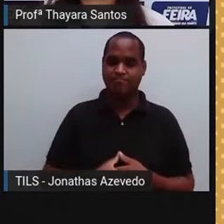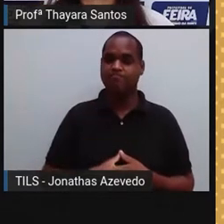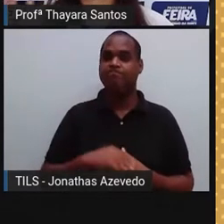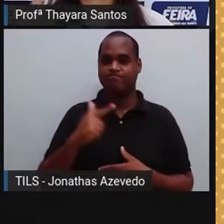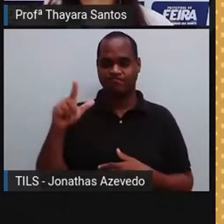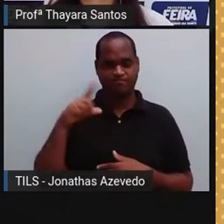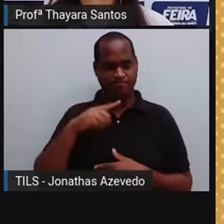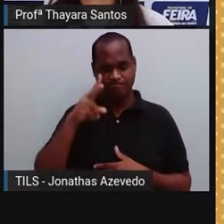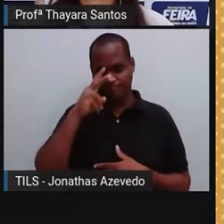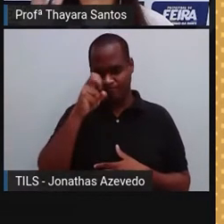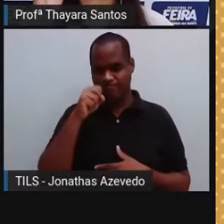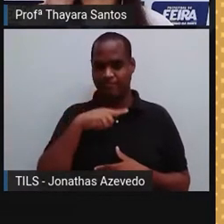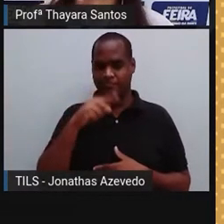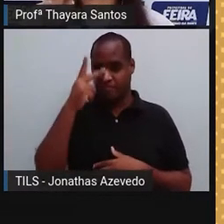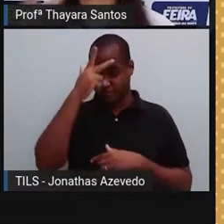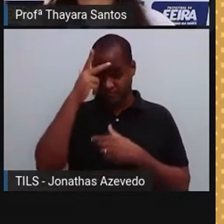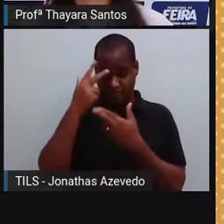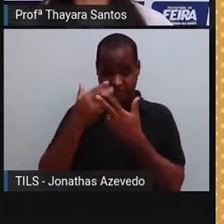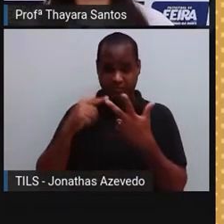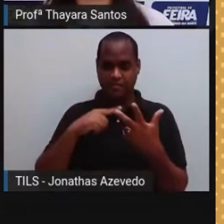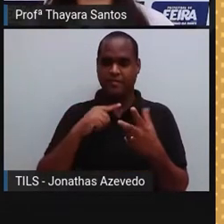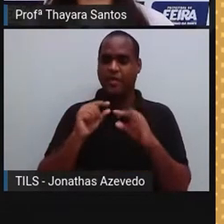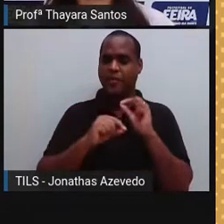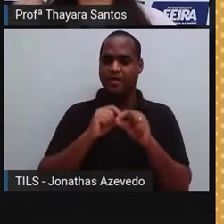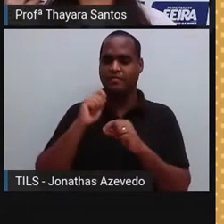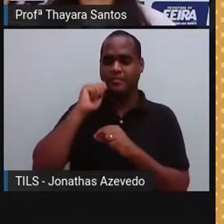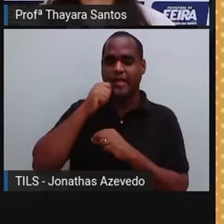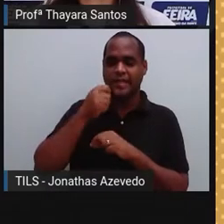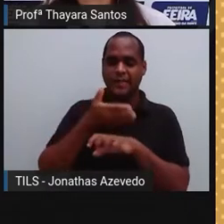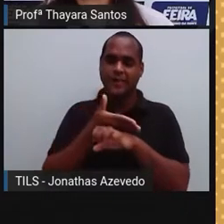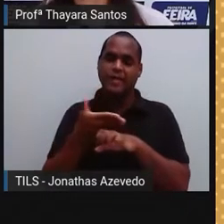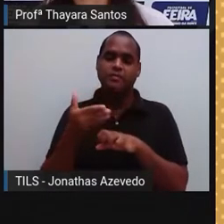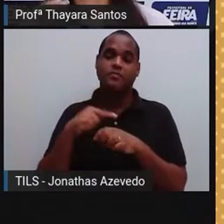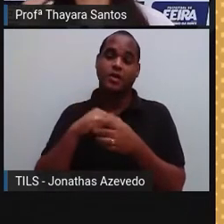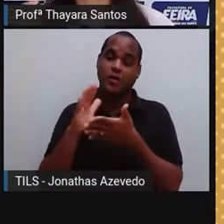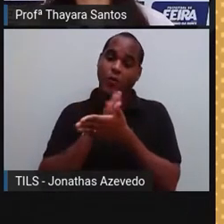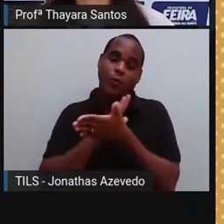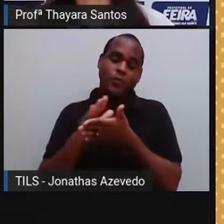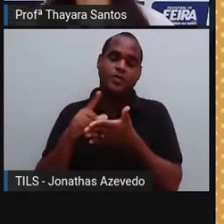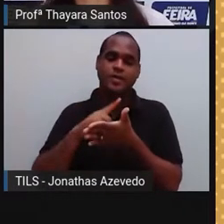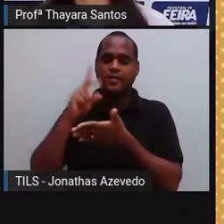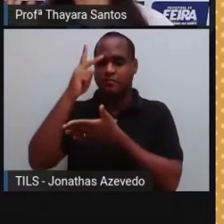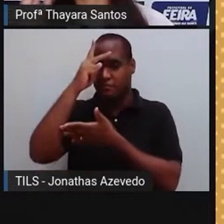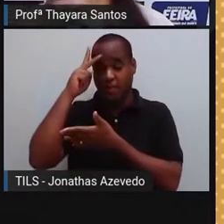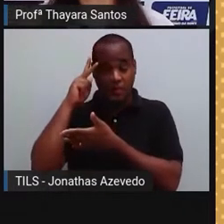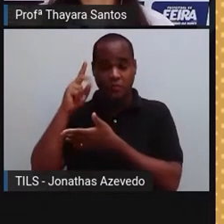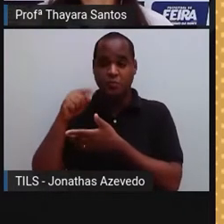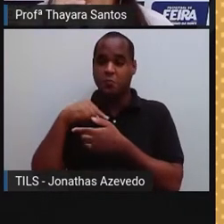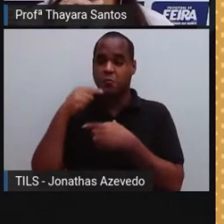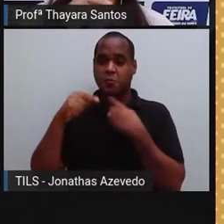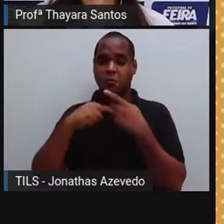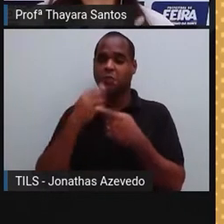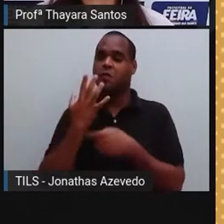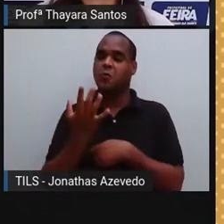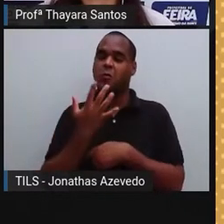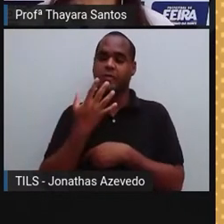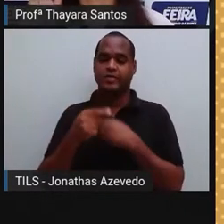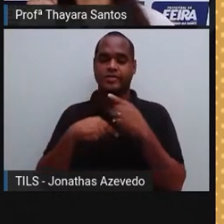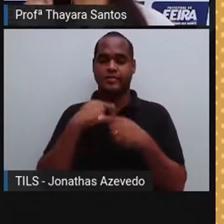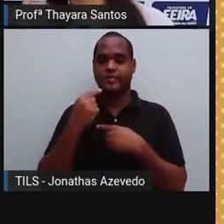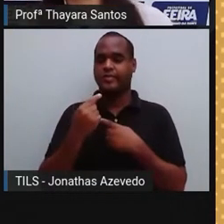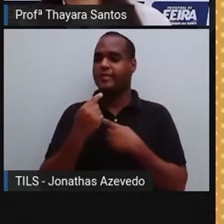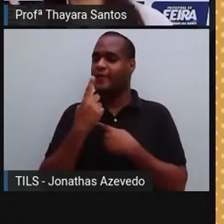severos, as pessoas só enxergam tudo em preto e branco. Já tem casos em que as pessoas não enxergam determinadas cores, por exemplo, o